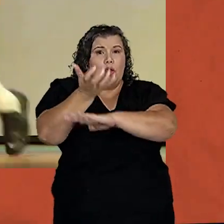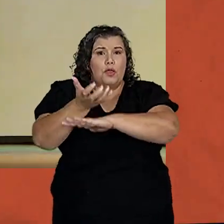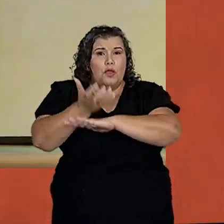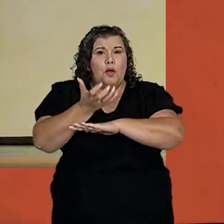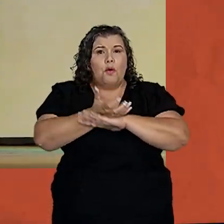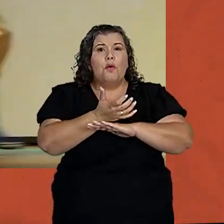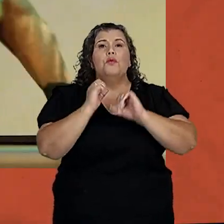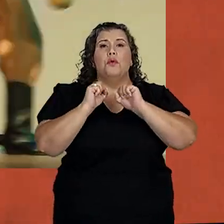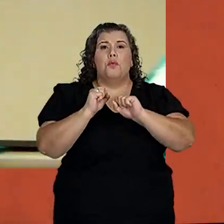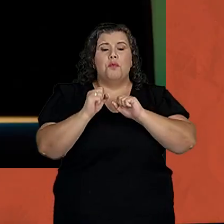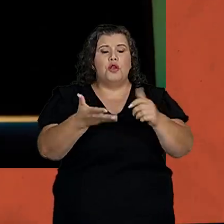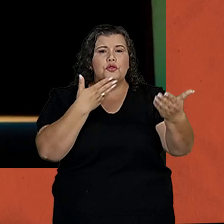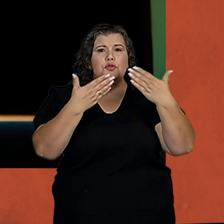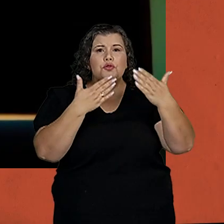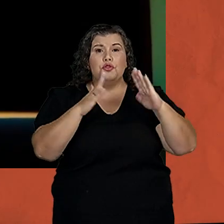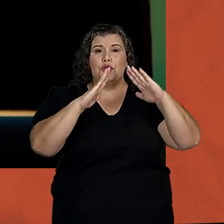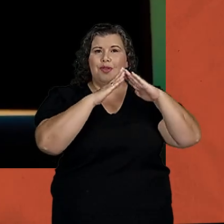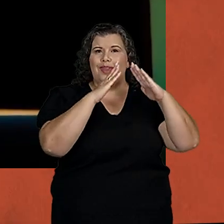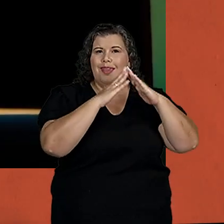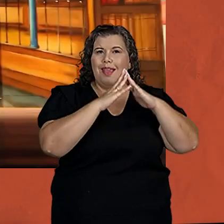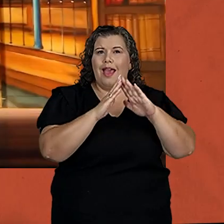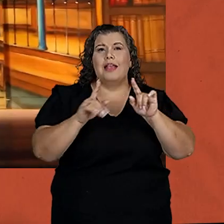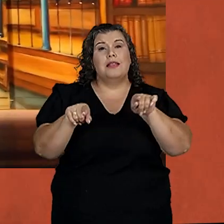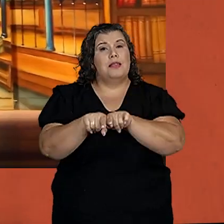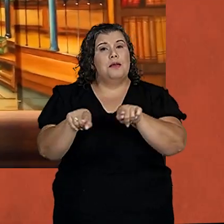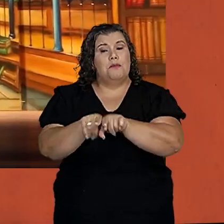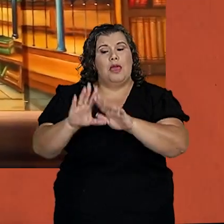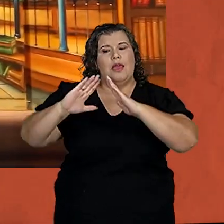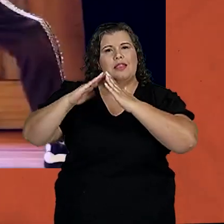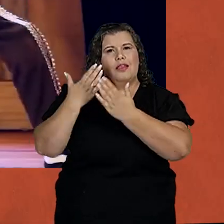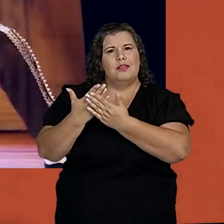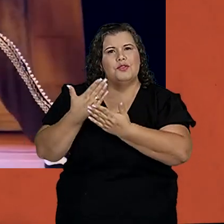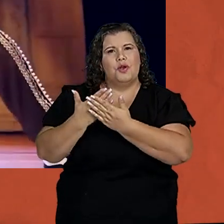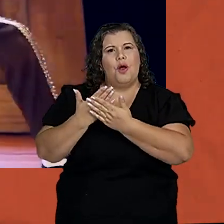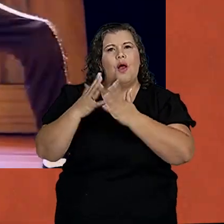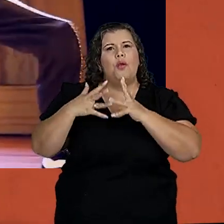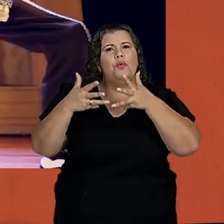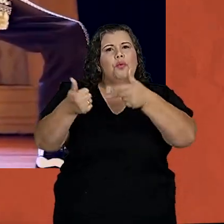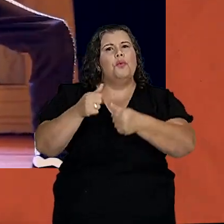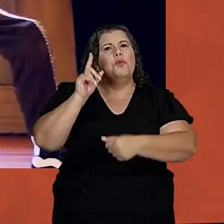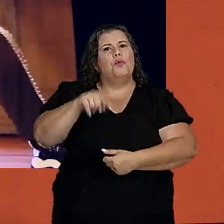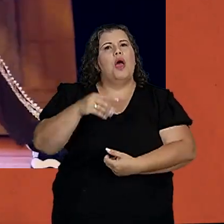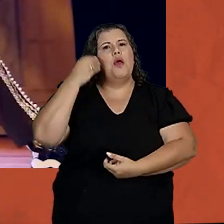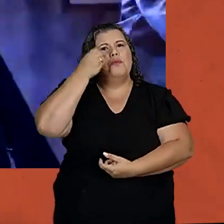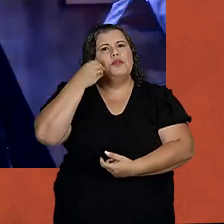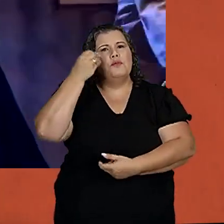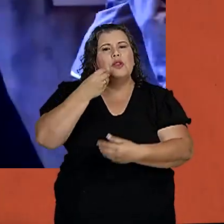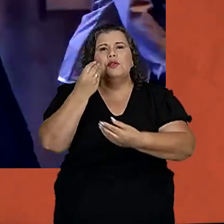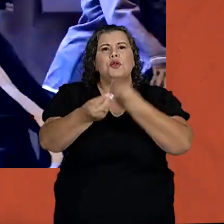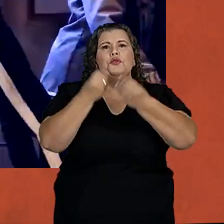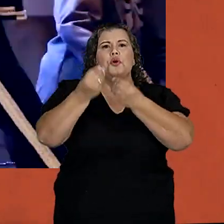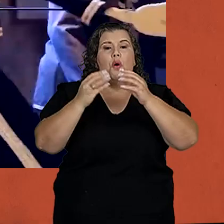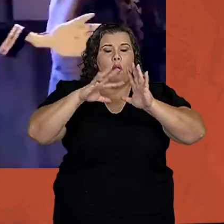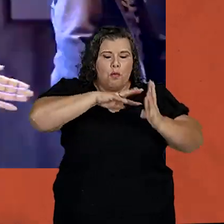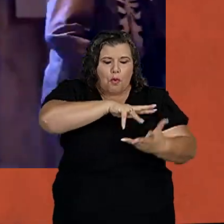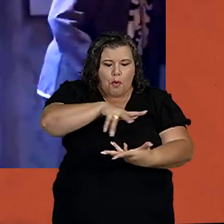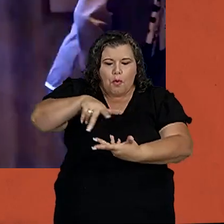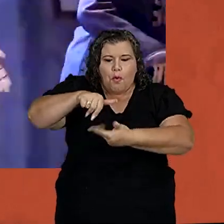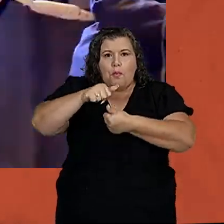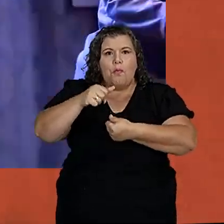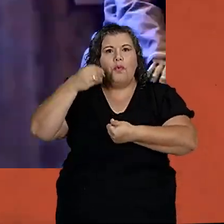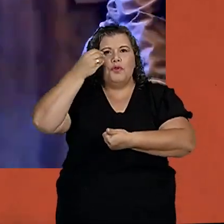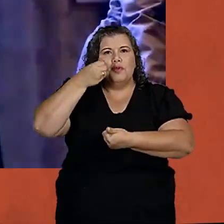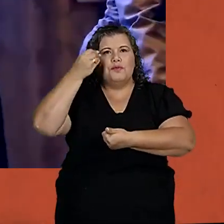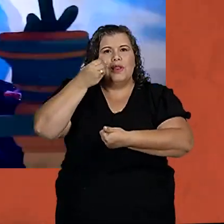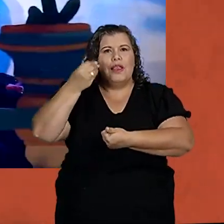aprendido pode ser discutido dentro de casa, na sala de aula, e tudo isso traz uma experiência e uma visão de mundo,